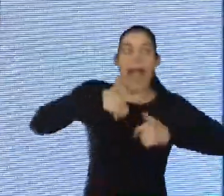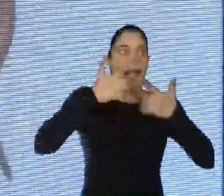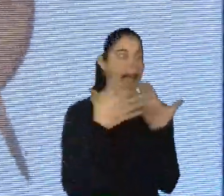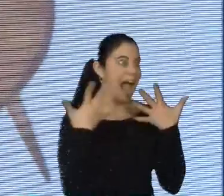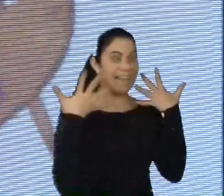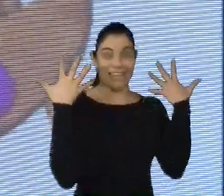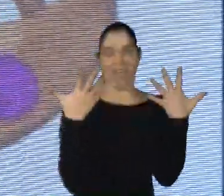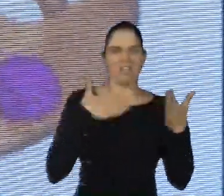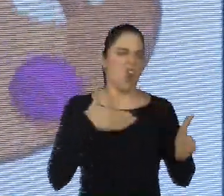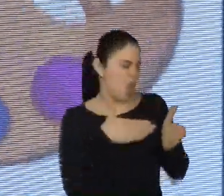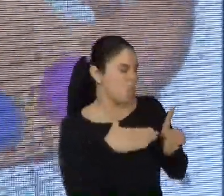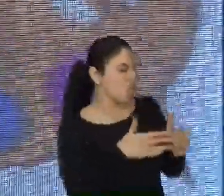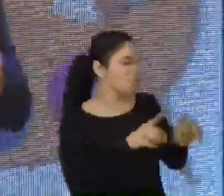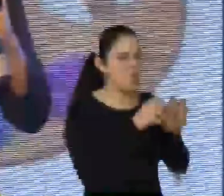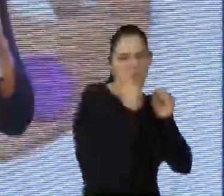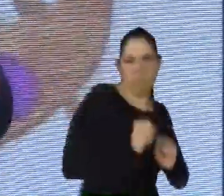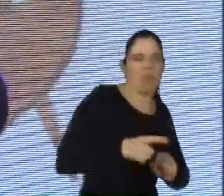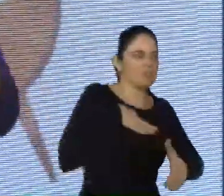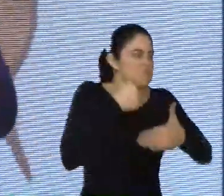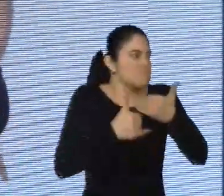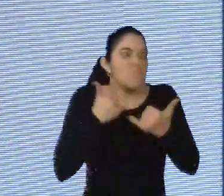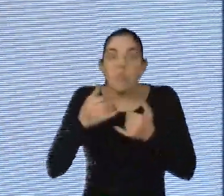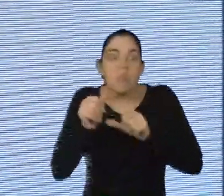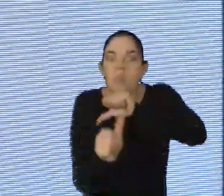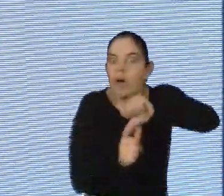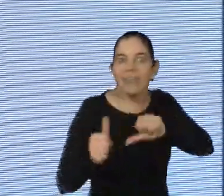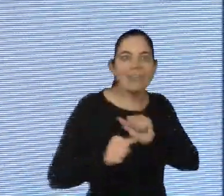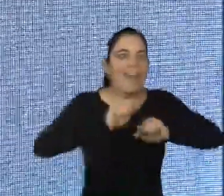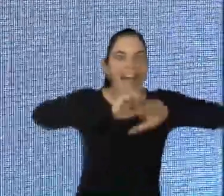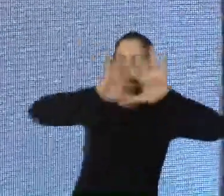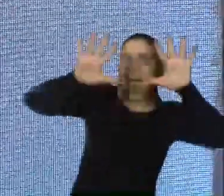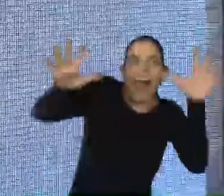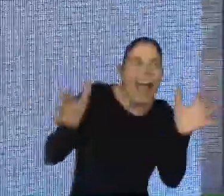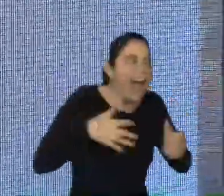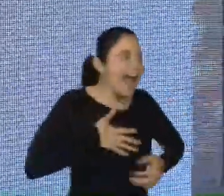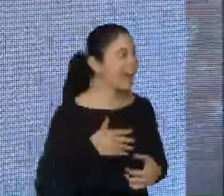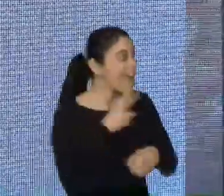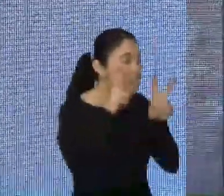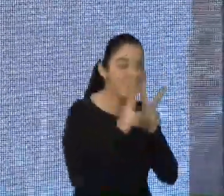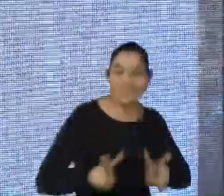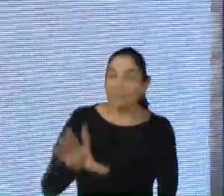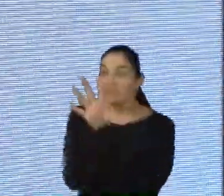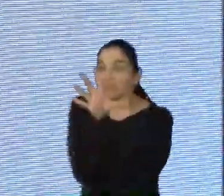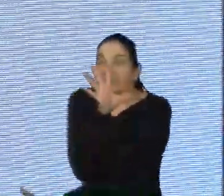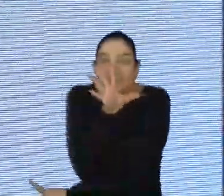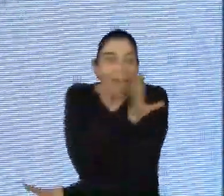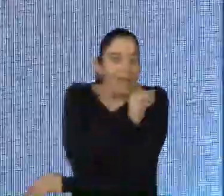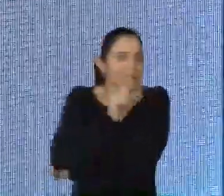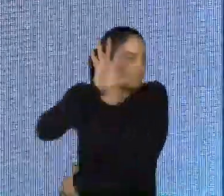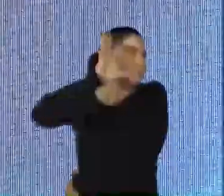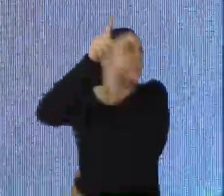limitada. Ou a gente pode escolher cores claras, alegres, vibrantes, dando, então, um outro